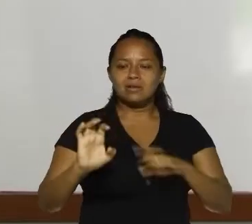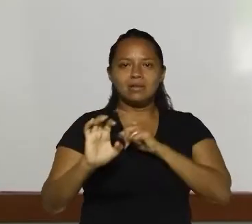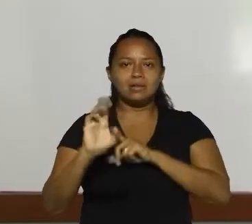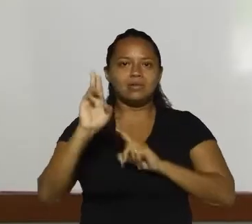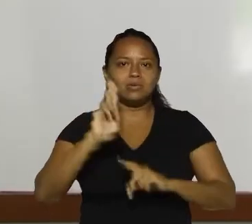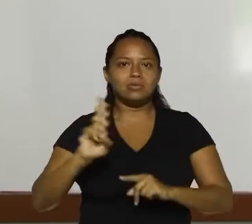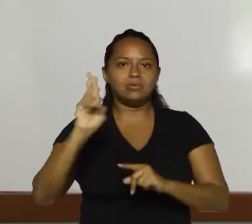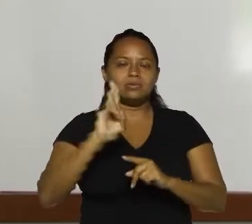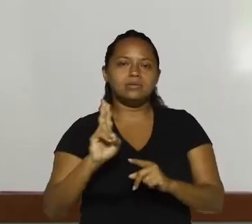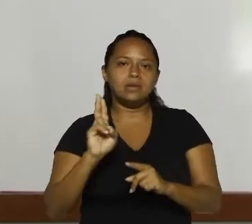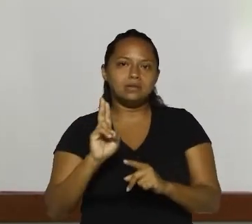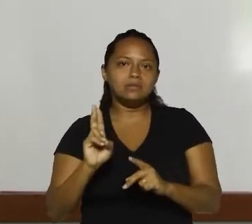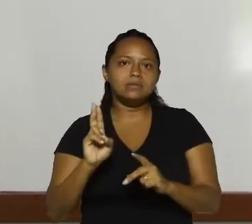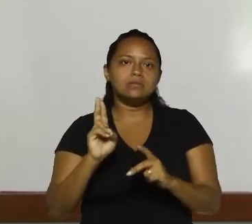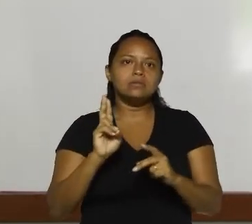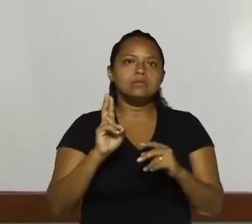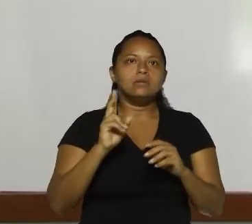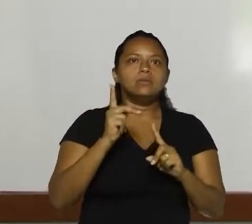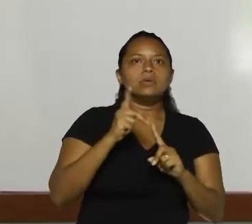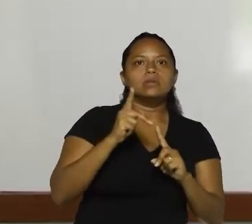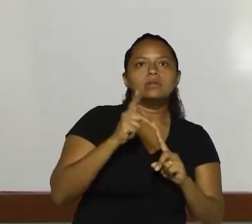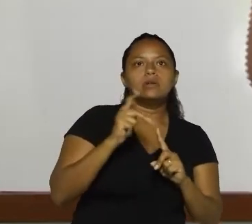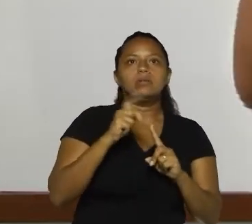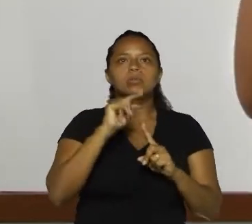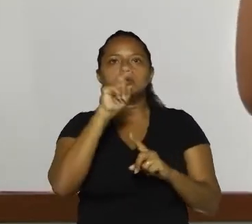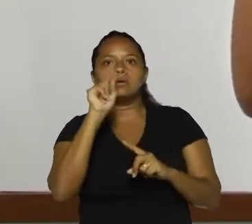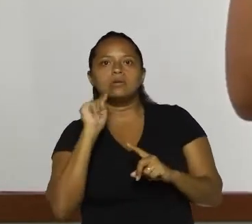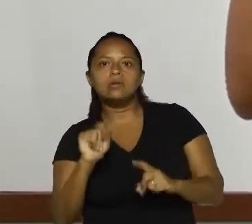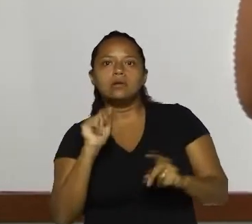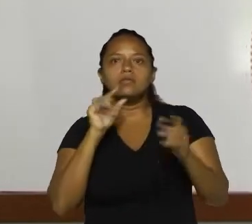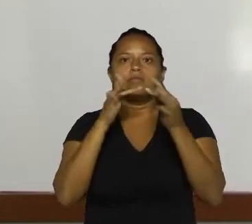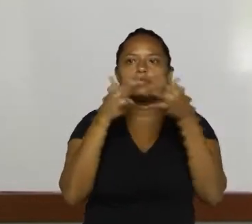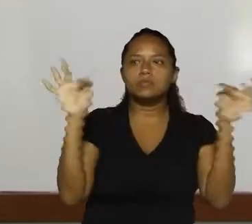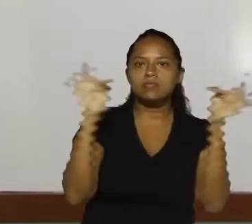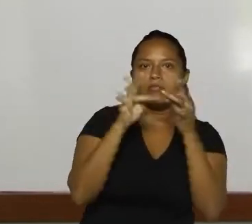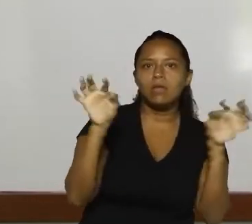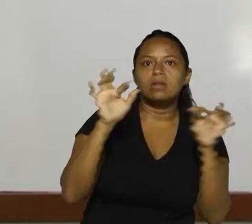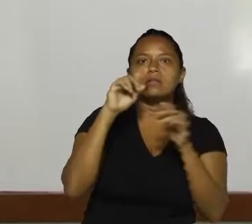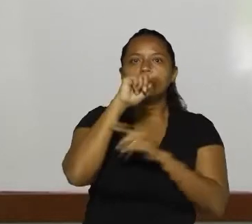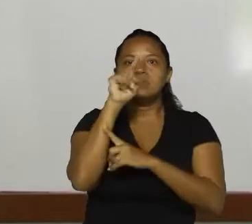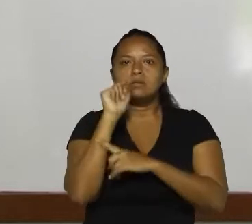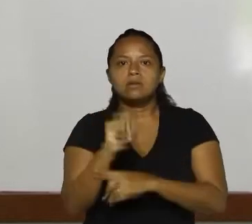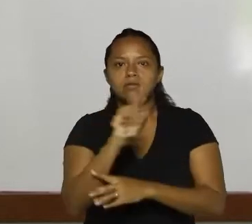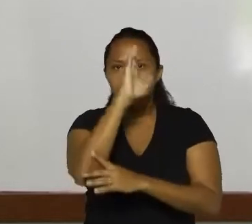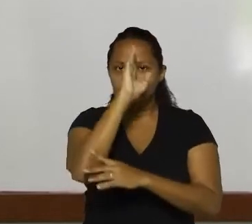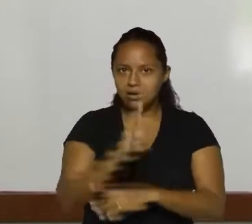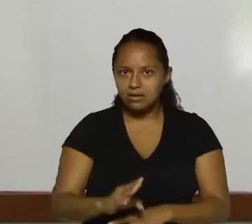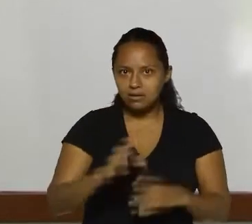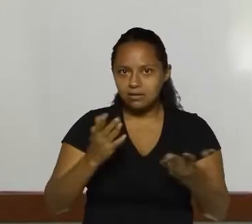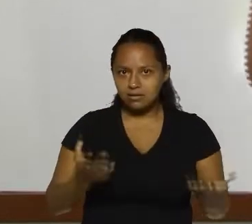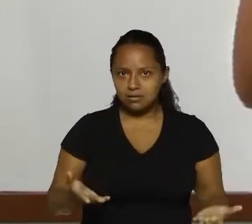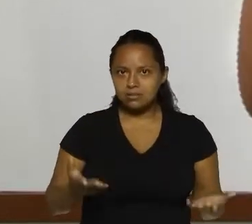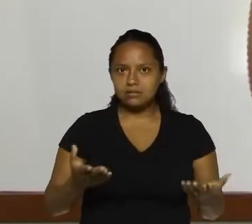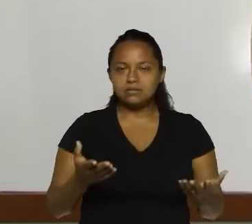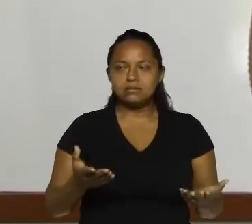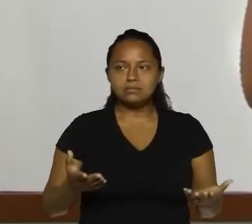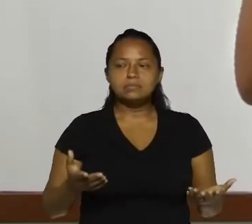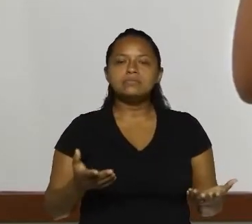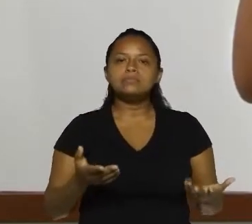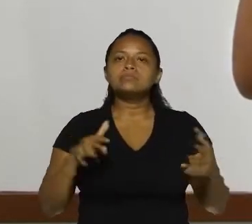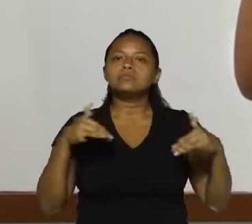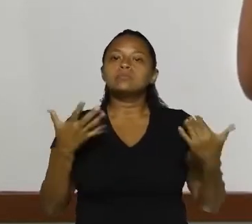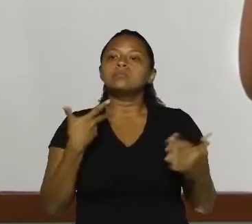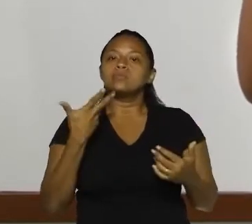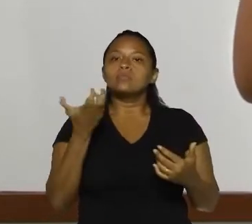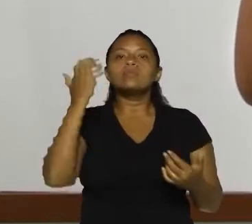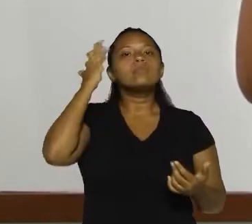utilizado como pronome interrogativo em frases interrogativas indiretas. Então, quando